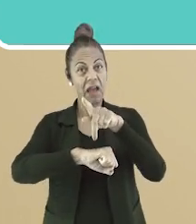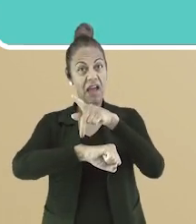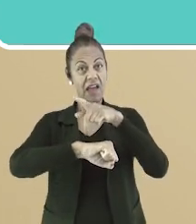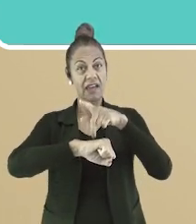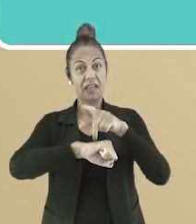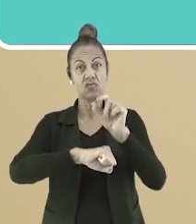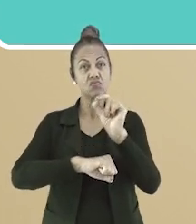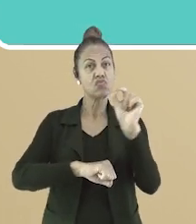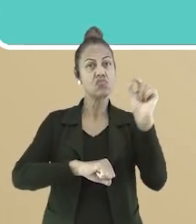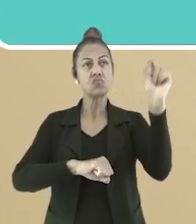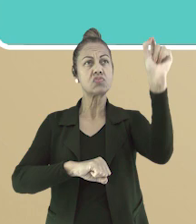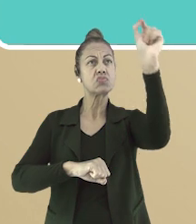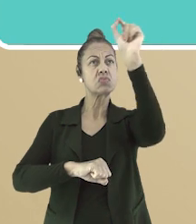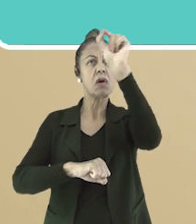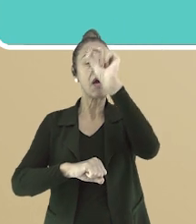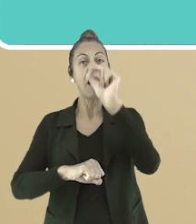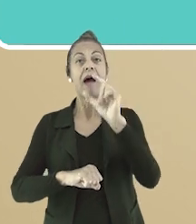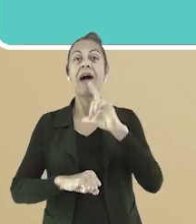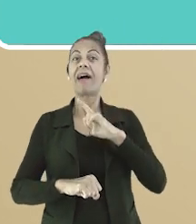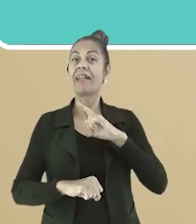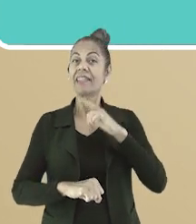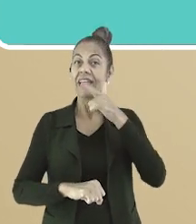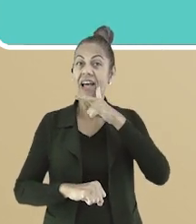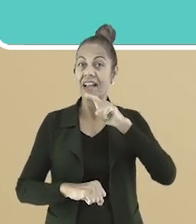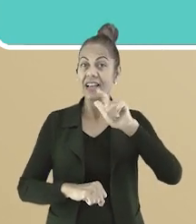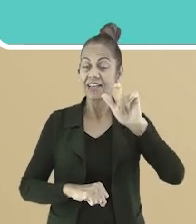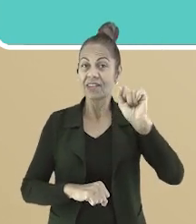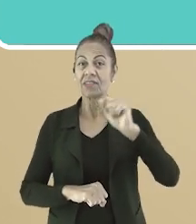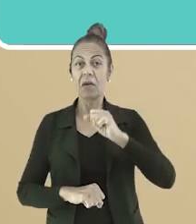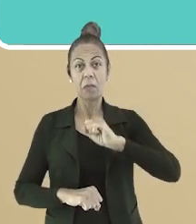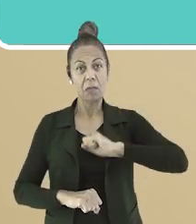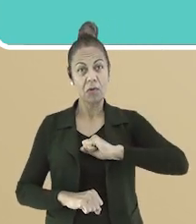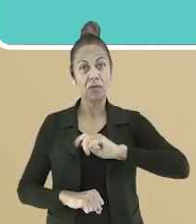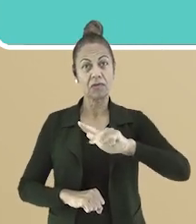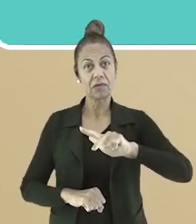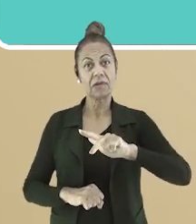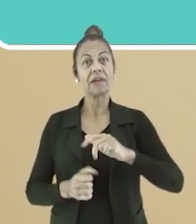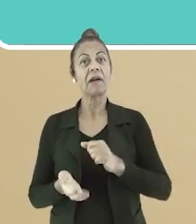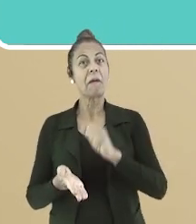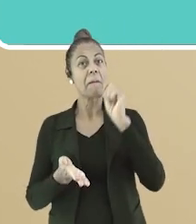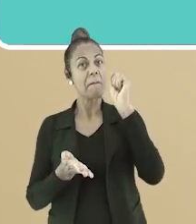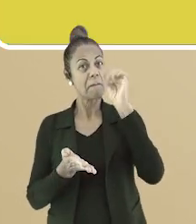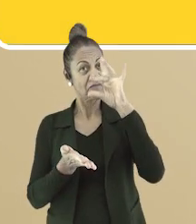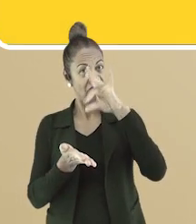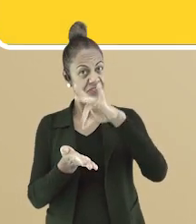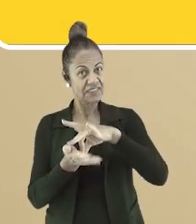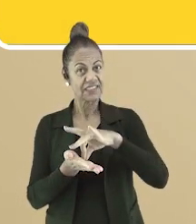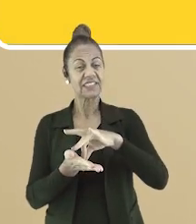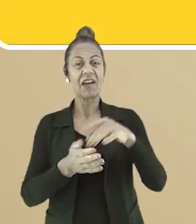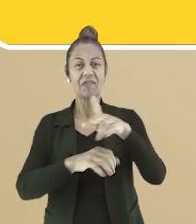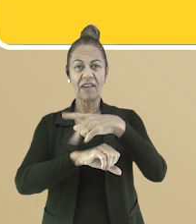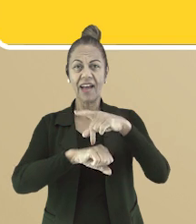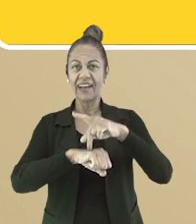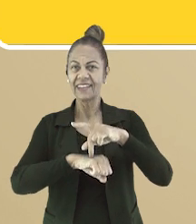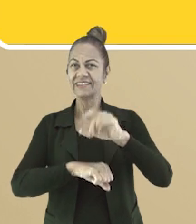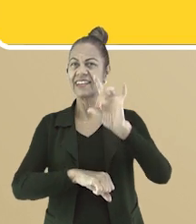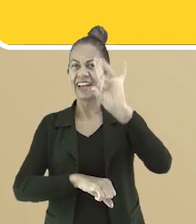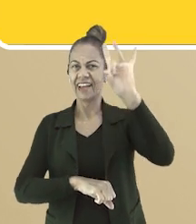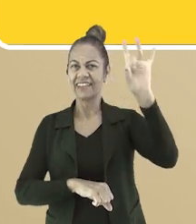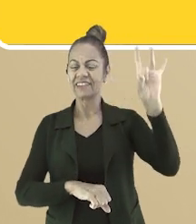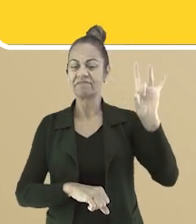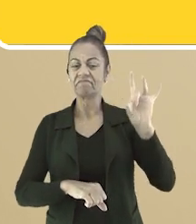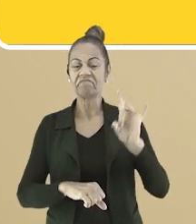Todos estes lugares têm a língua portuguesa como língua oficial do país. Embora